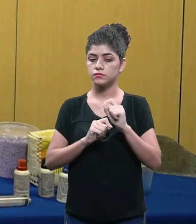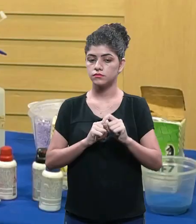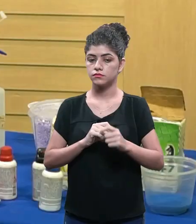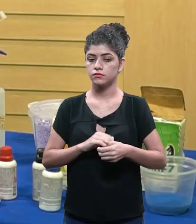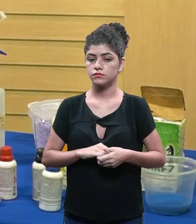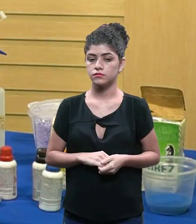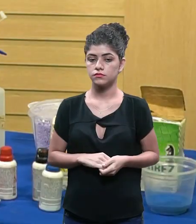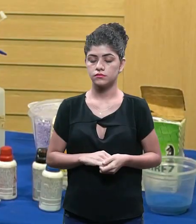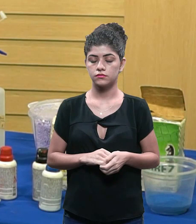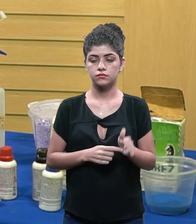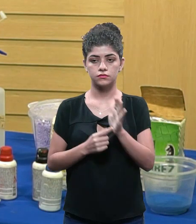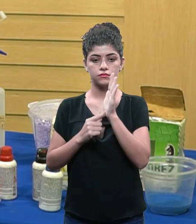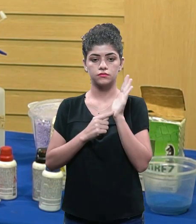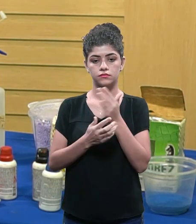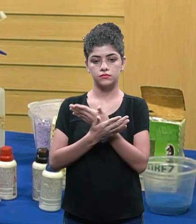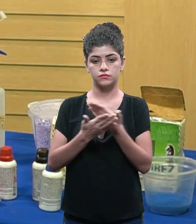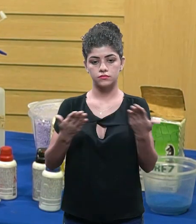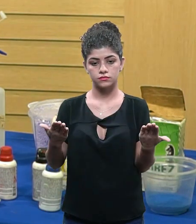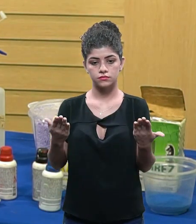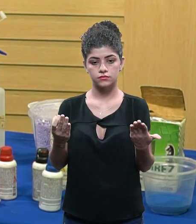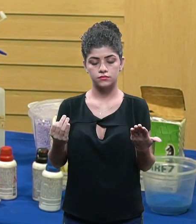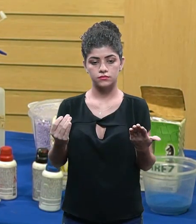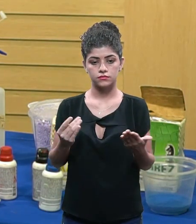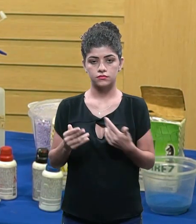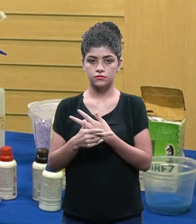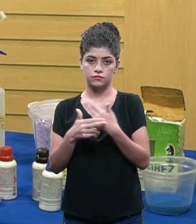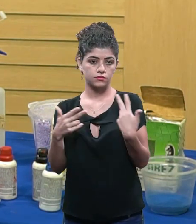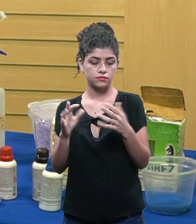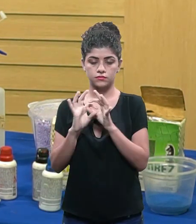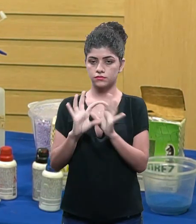fazer então aqui ó quero mostrar pra vocês